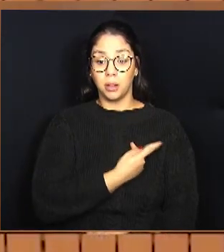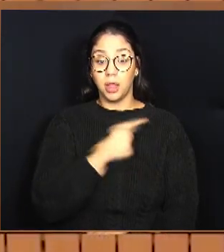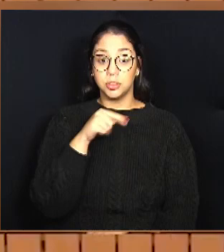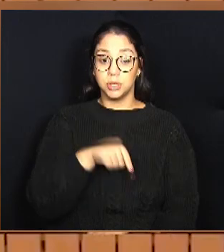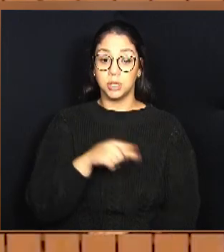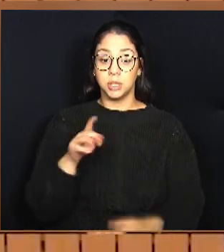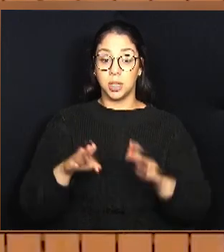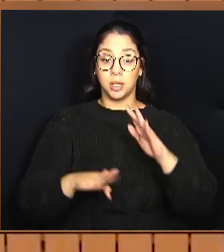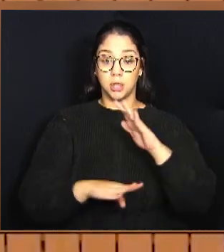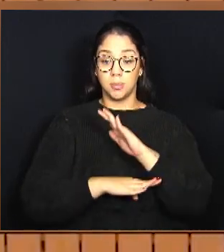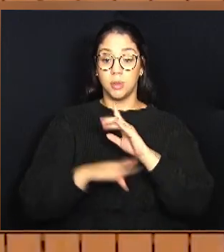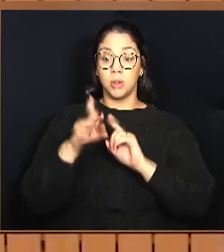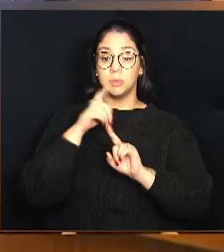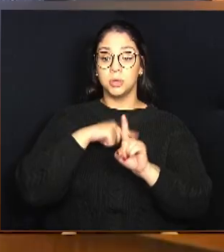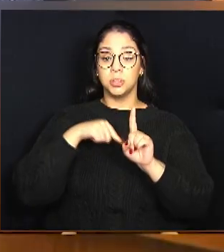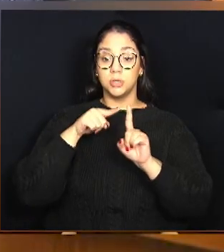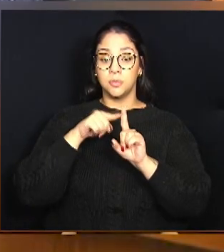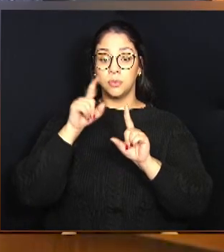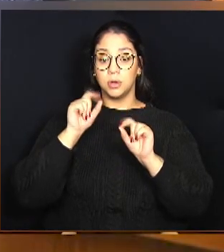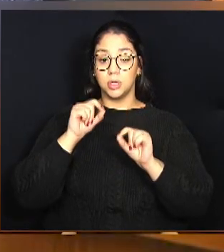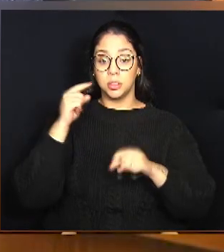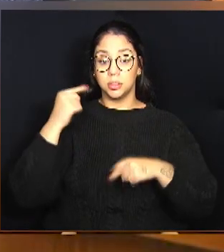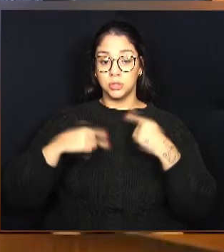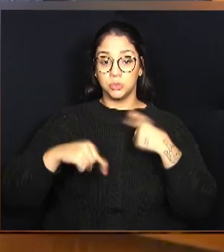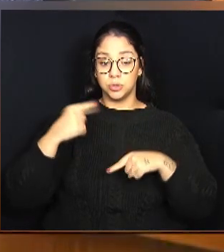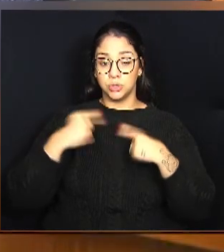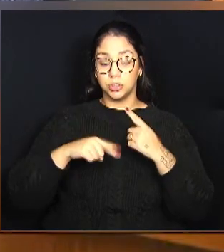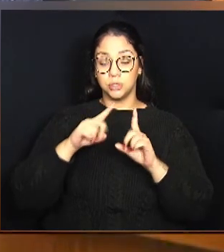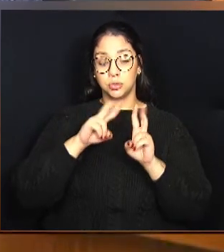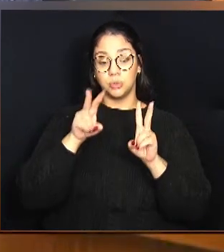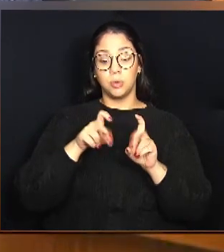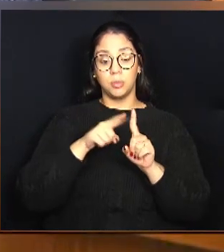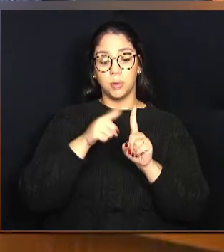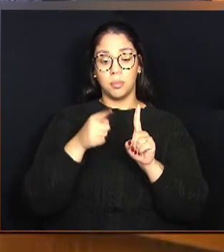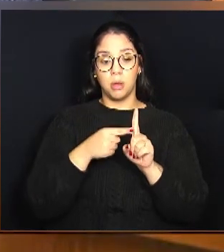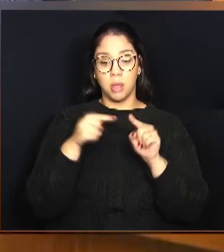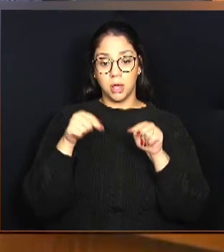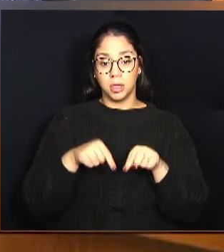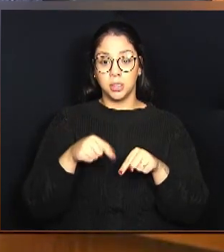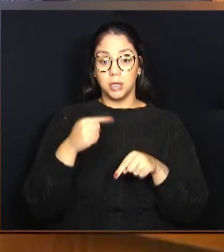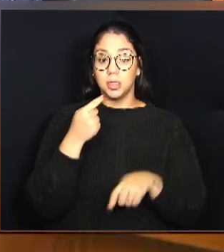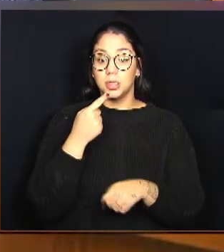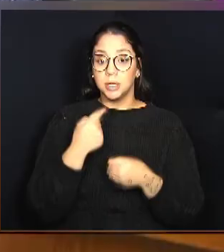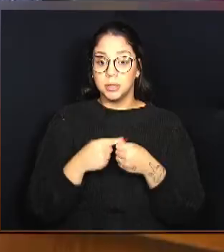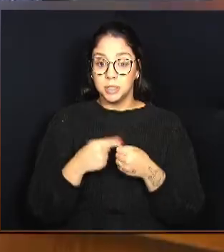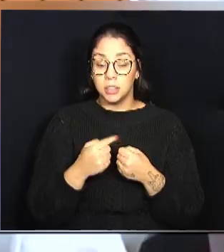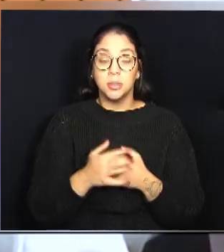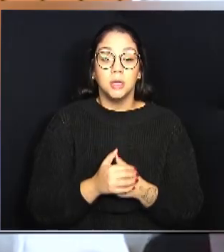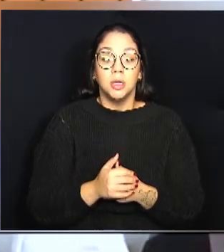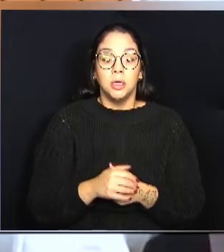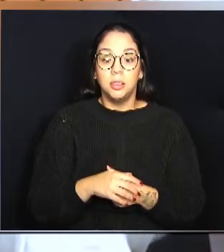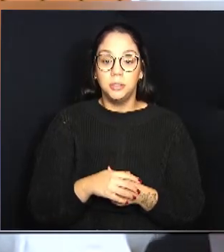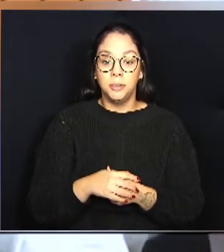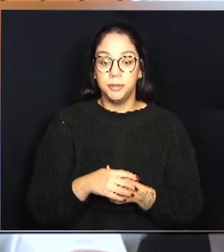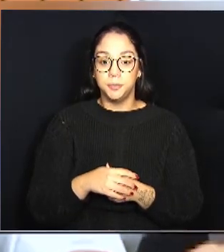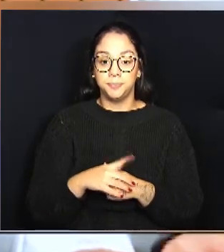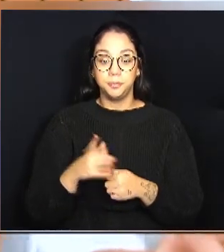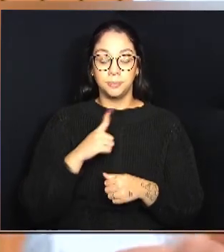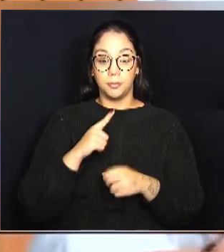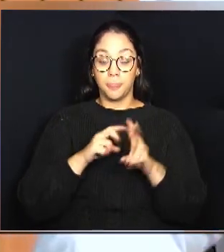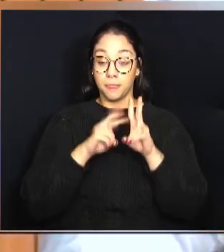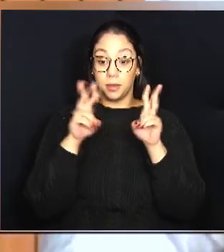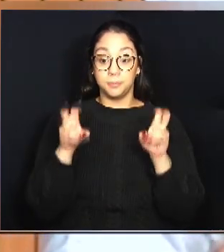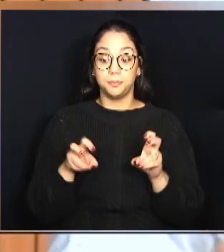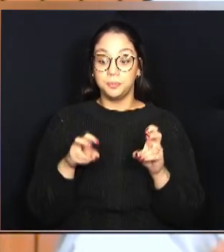Haddad na Câmara Municipal, com o objetivo de discutir a questão obstétrica na cidade. É um tema amplo,